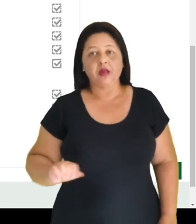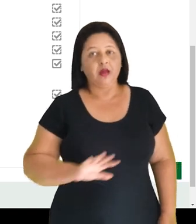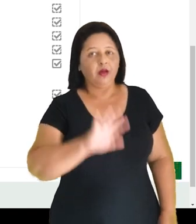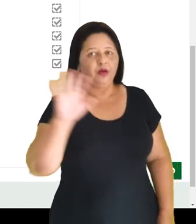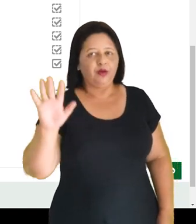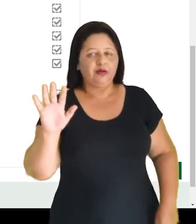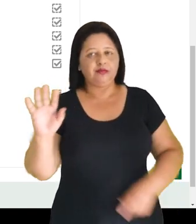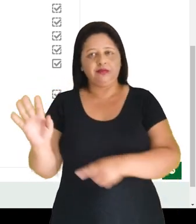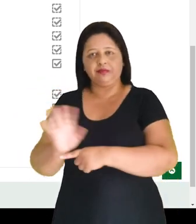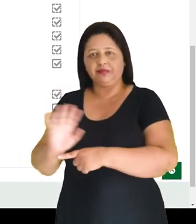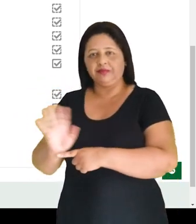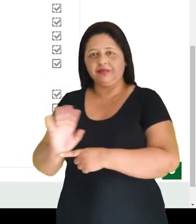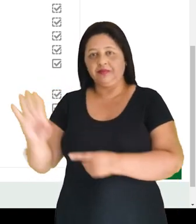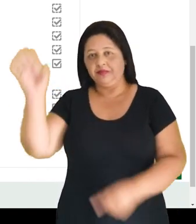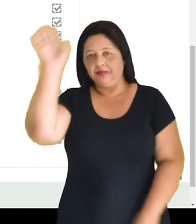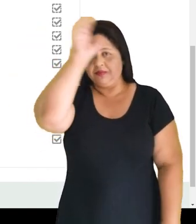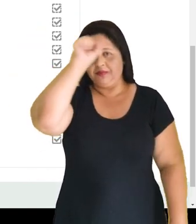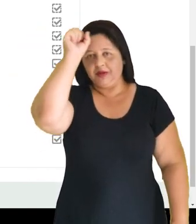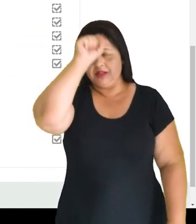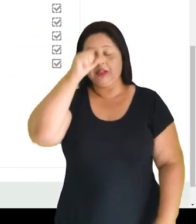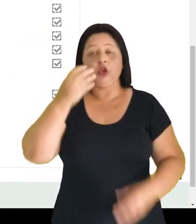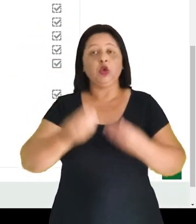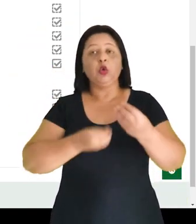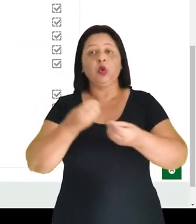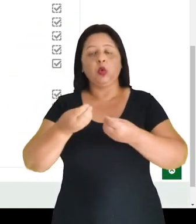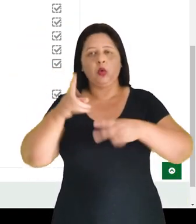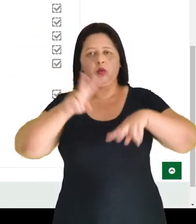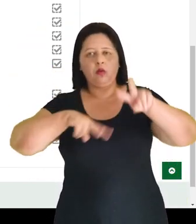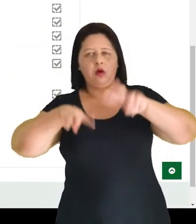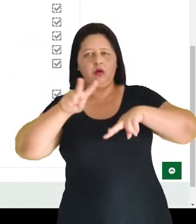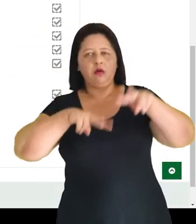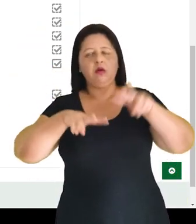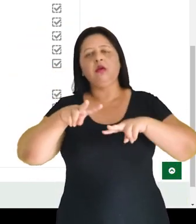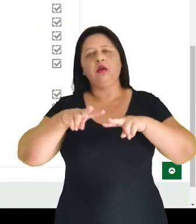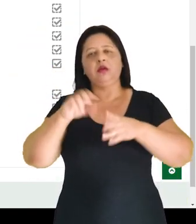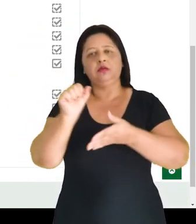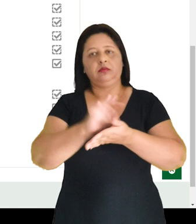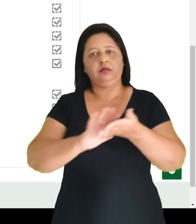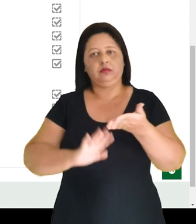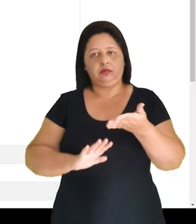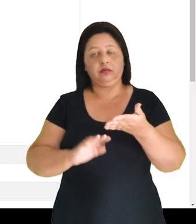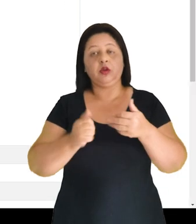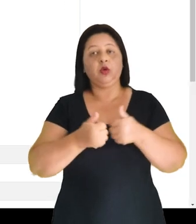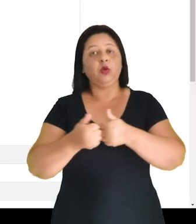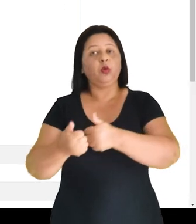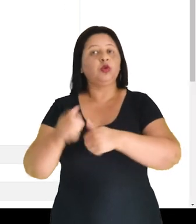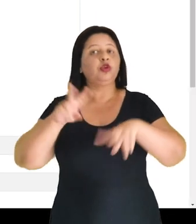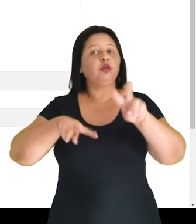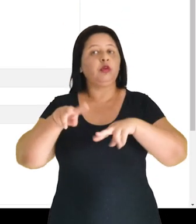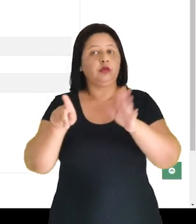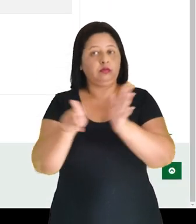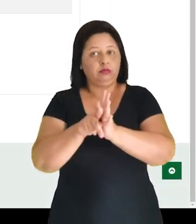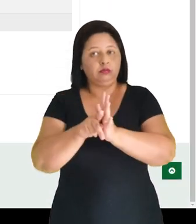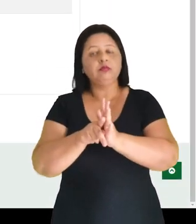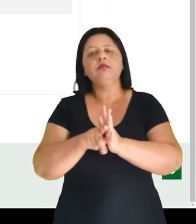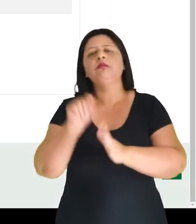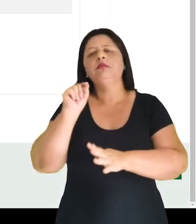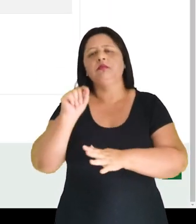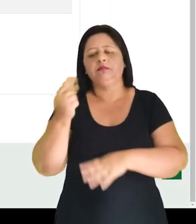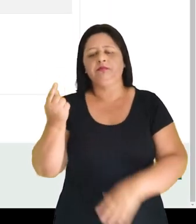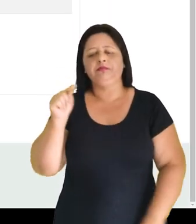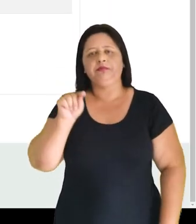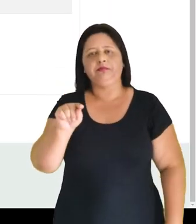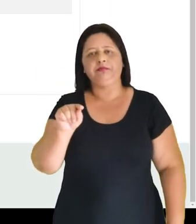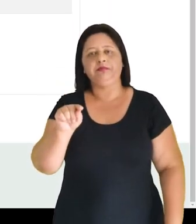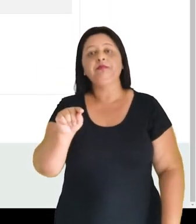Olá, tutorial vamos aprender a avaliar a tarefa com o método guia de avaliação. Então, ao clicar